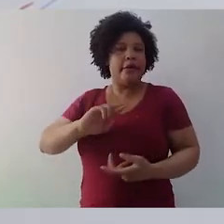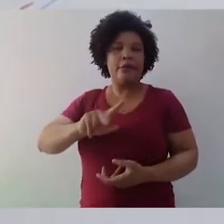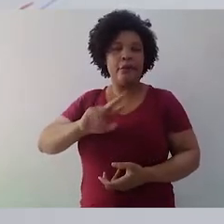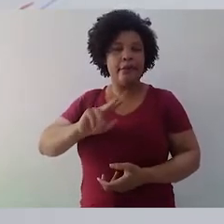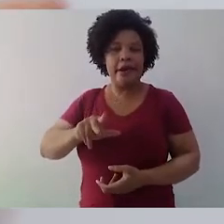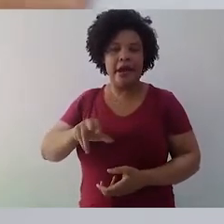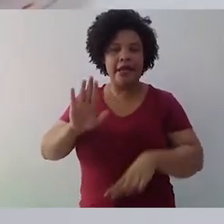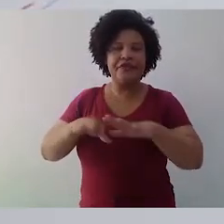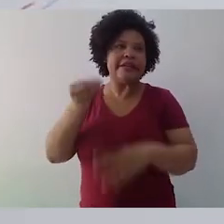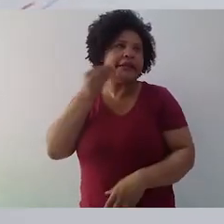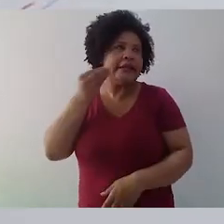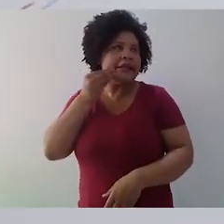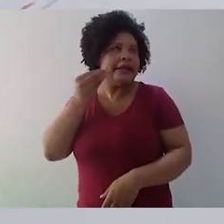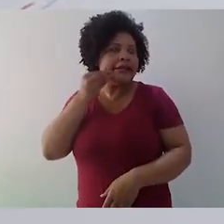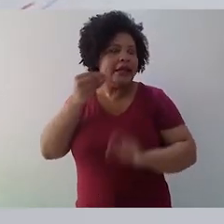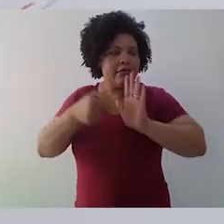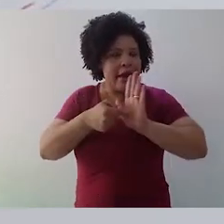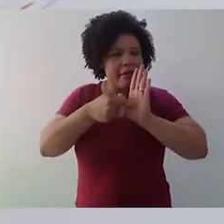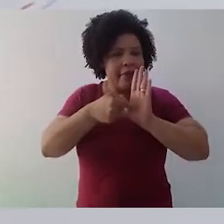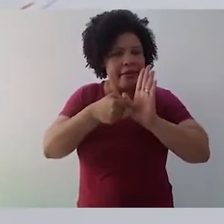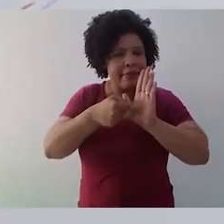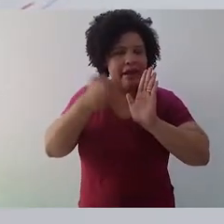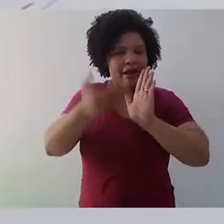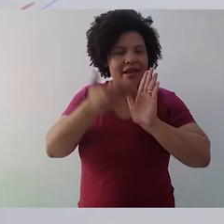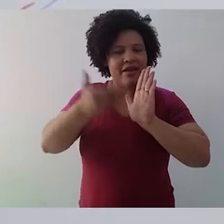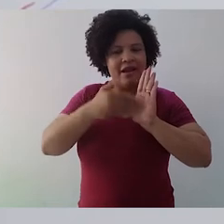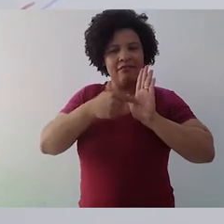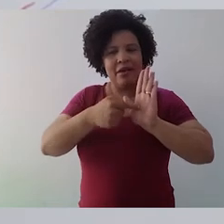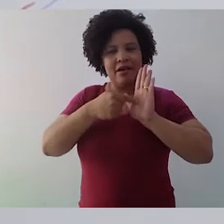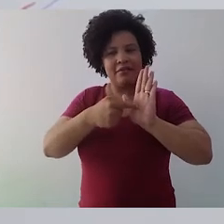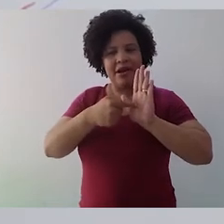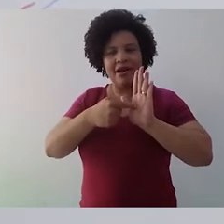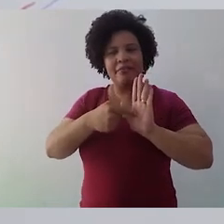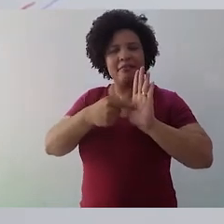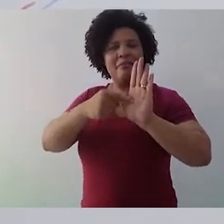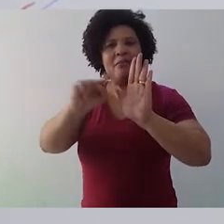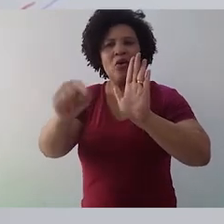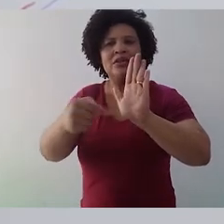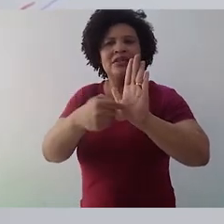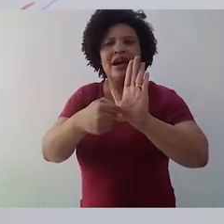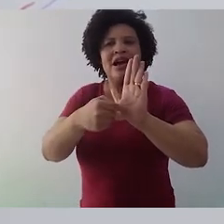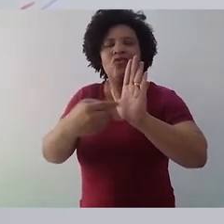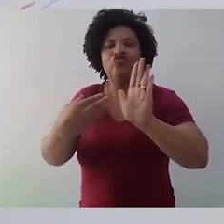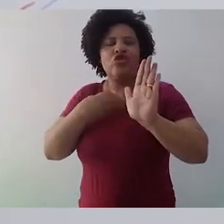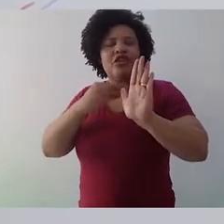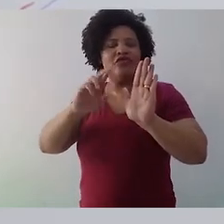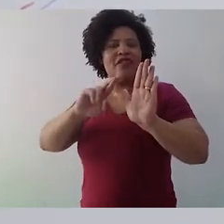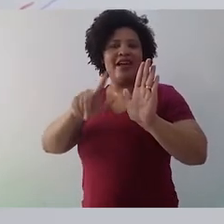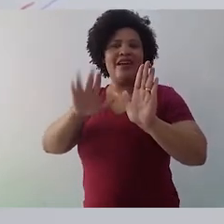ela tente na literatura representar uma outra forma de ser, ela não vai conseguir.